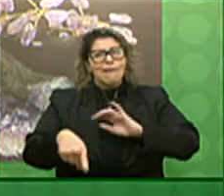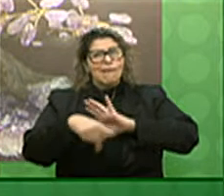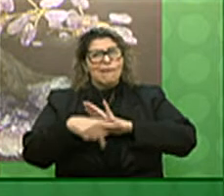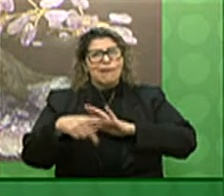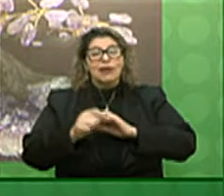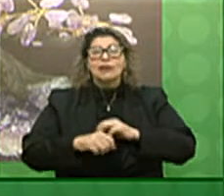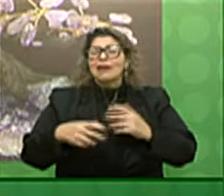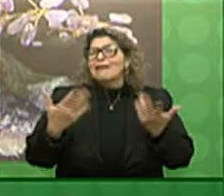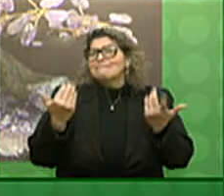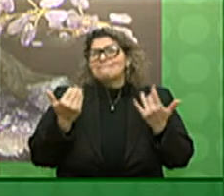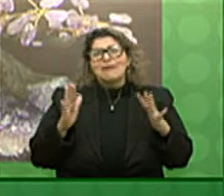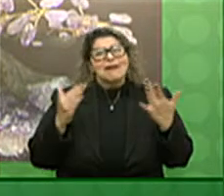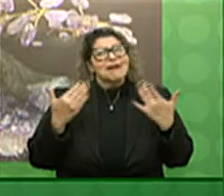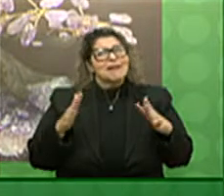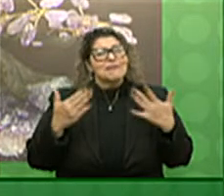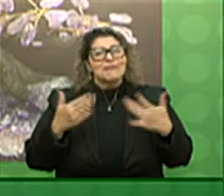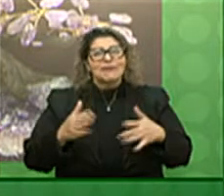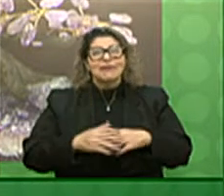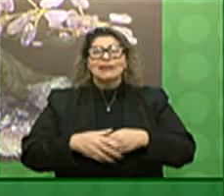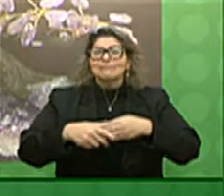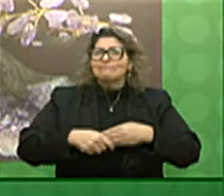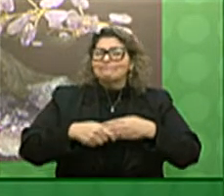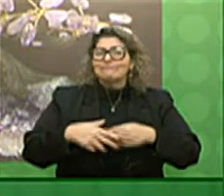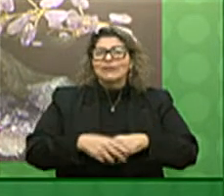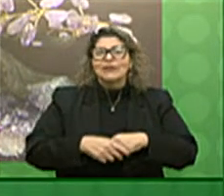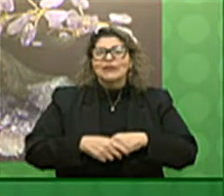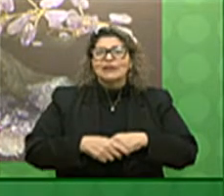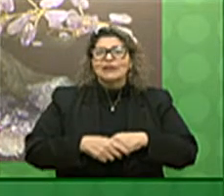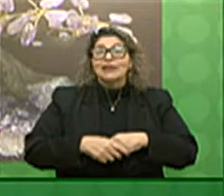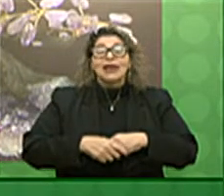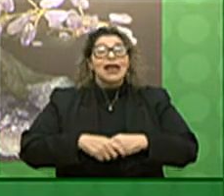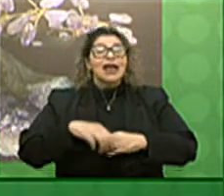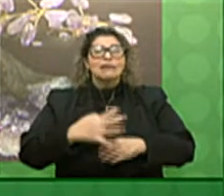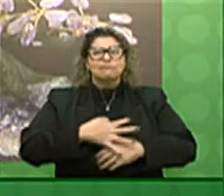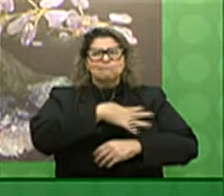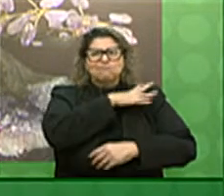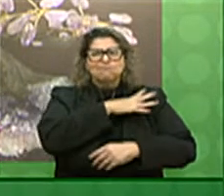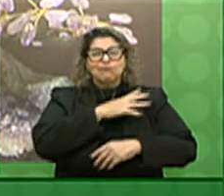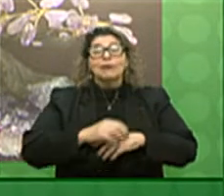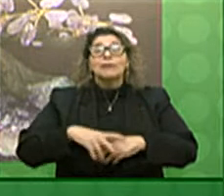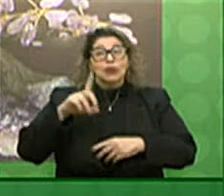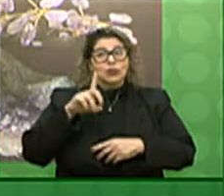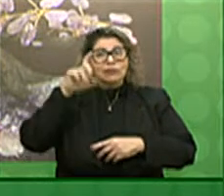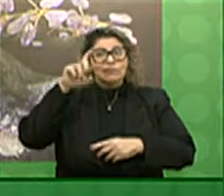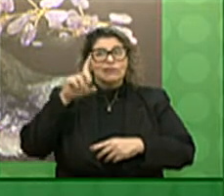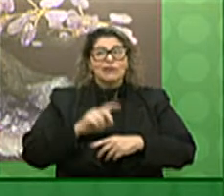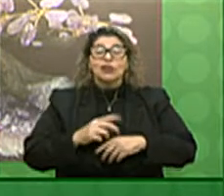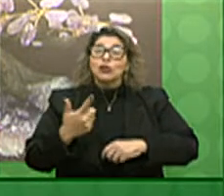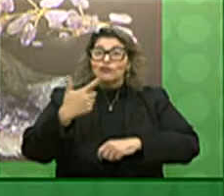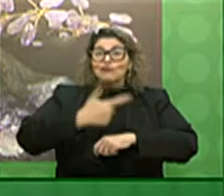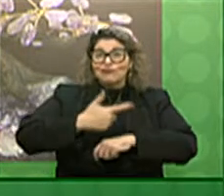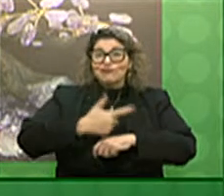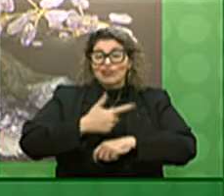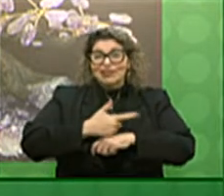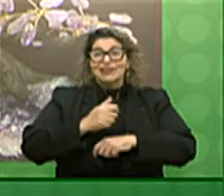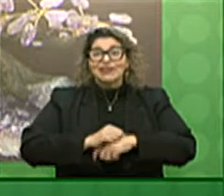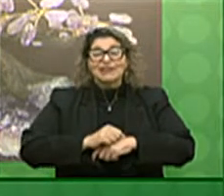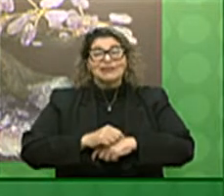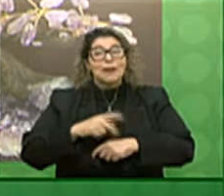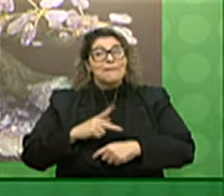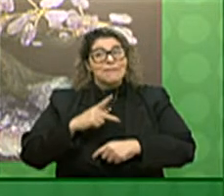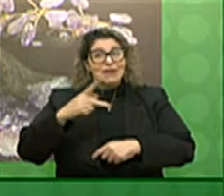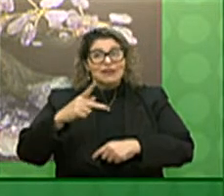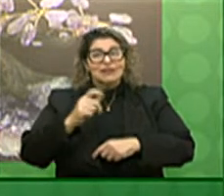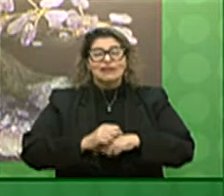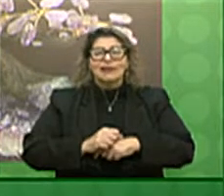Uma saudação muito especial ao general Hamilton Mourão, um grande amigo, nosso vice-presidente da República,